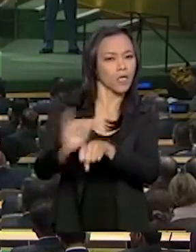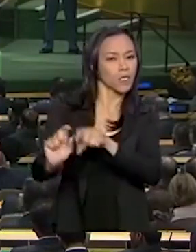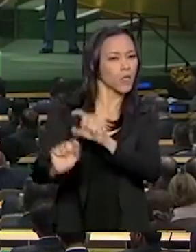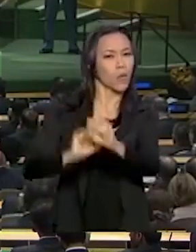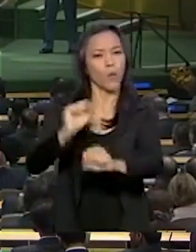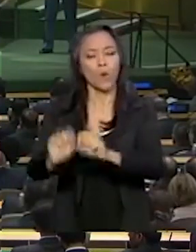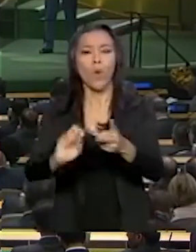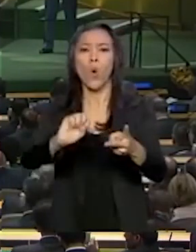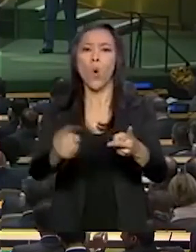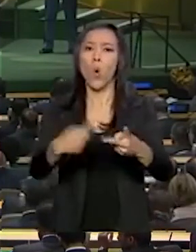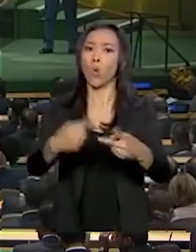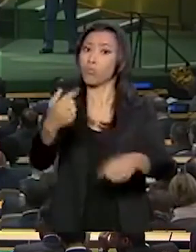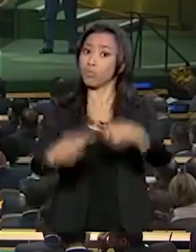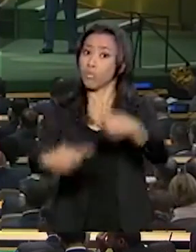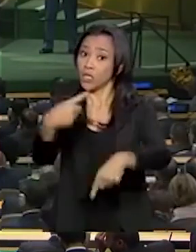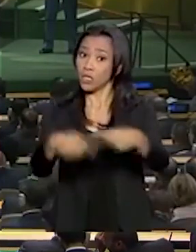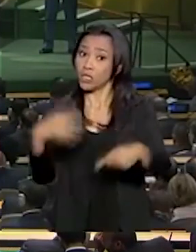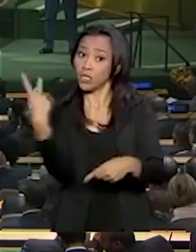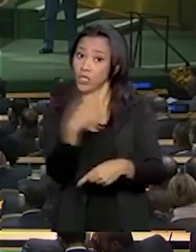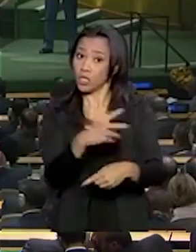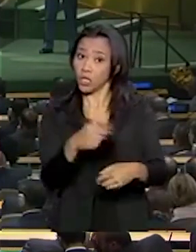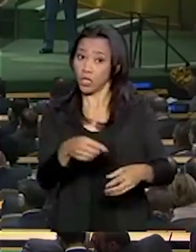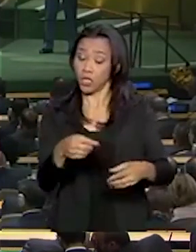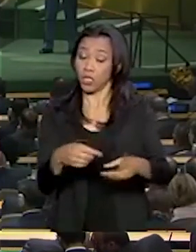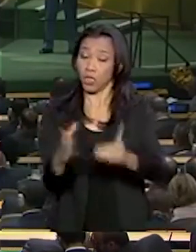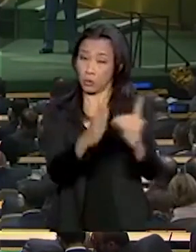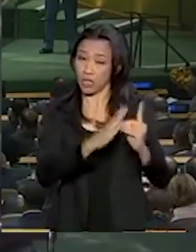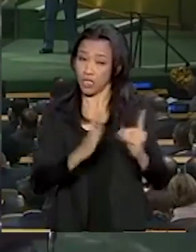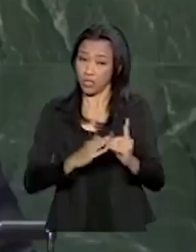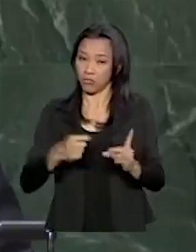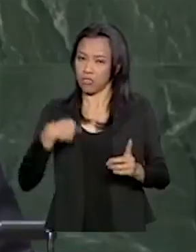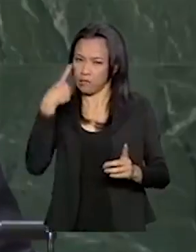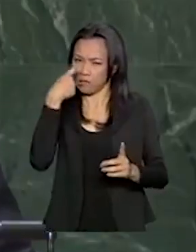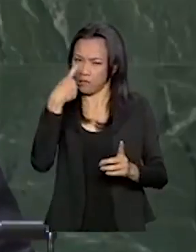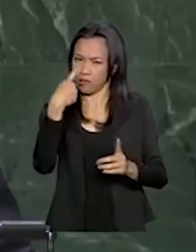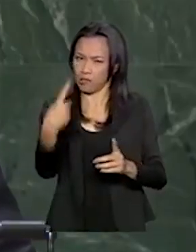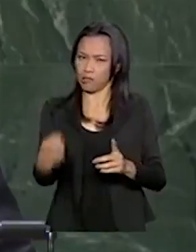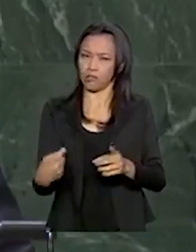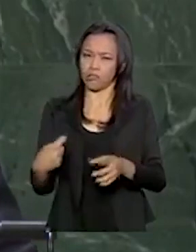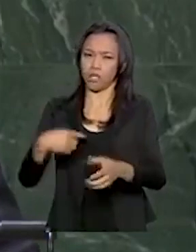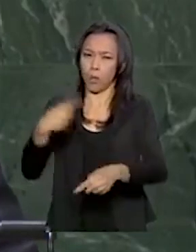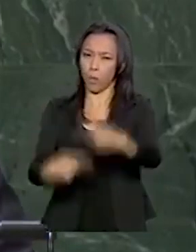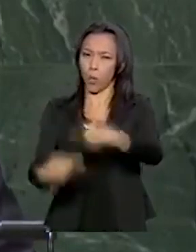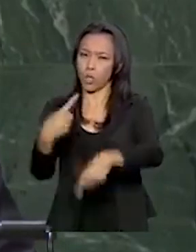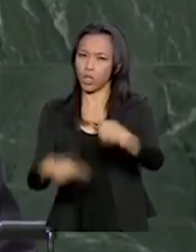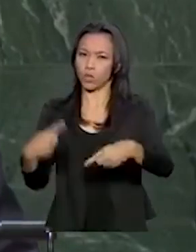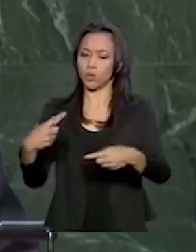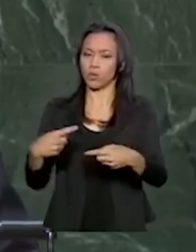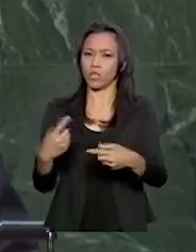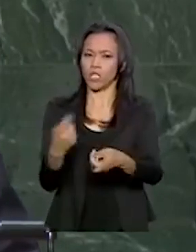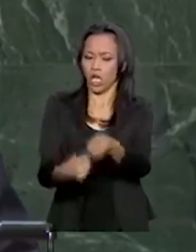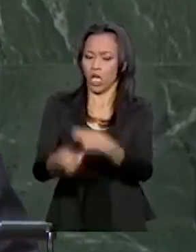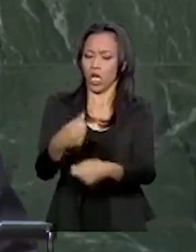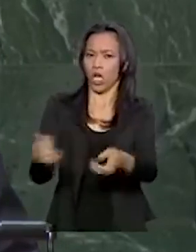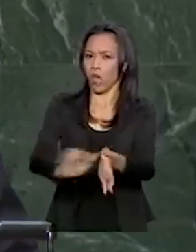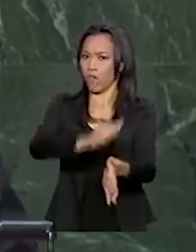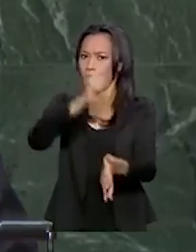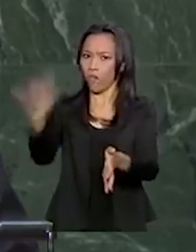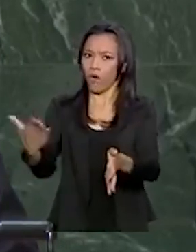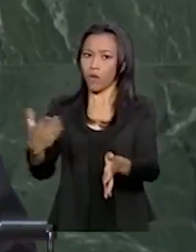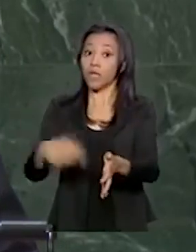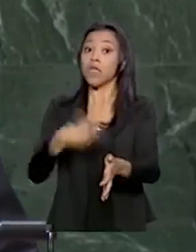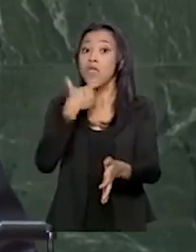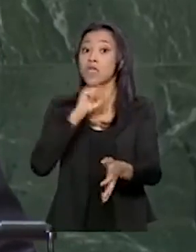ou a política indigenista em prol de interesses políticos e econômicos externos, em especial